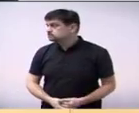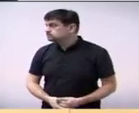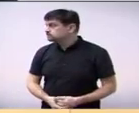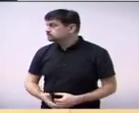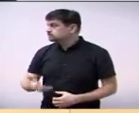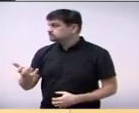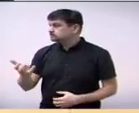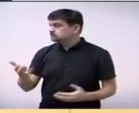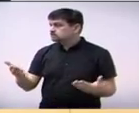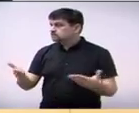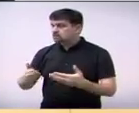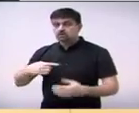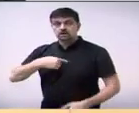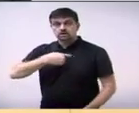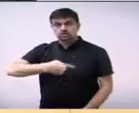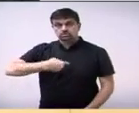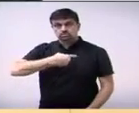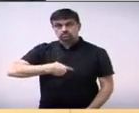vereador doutor João Mota